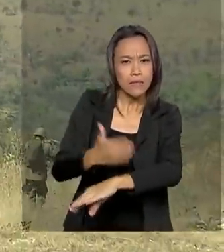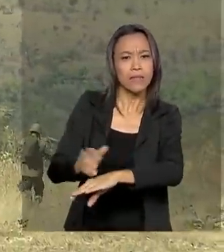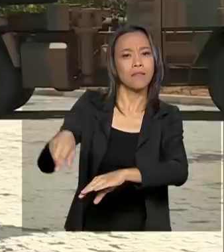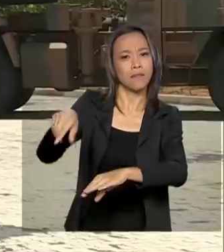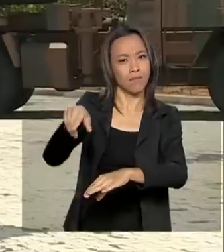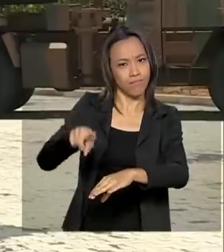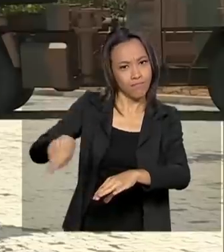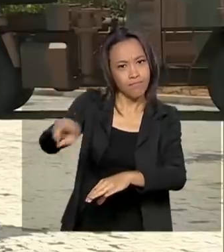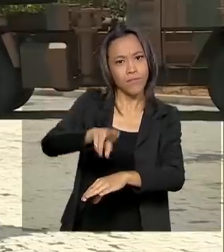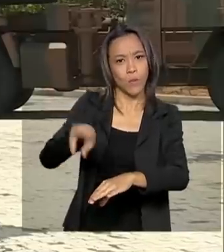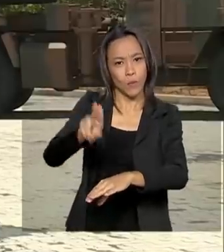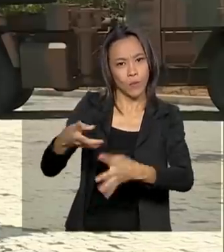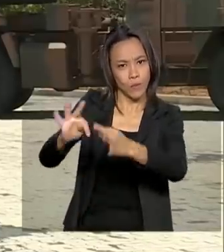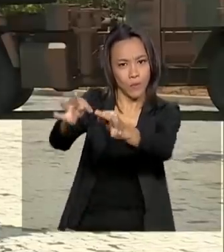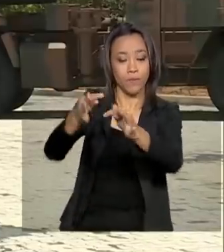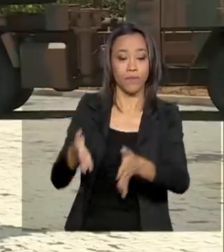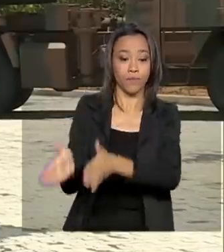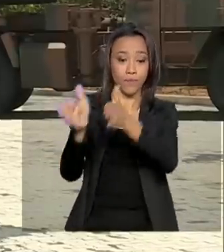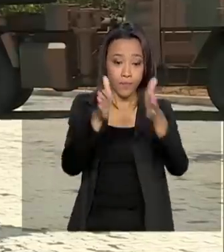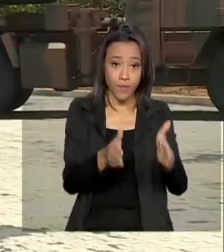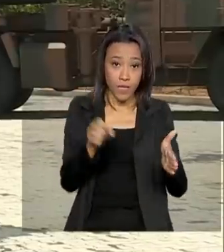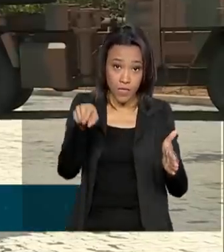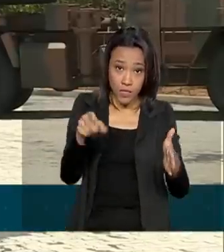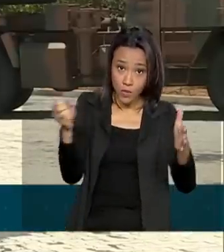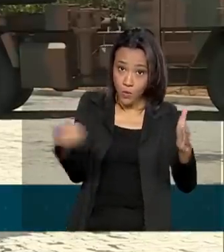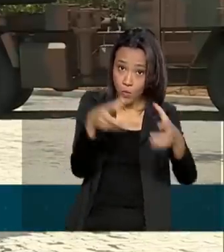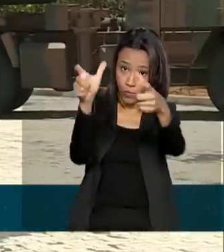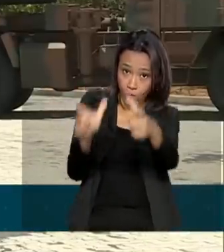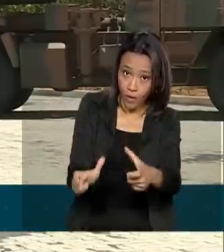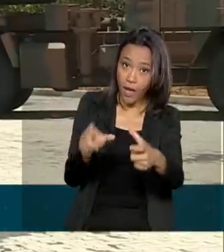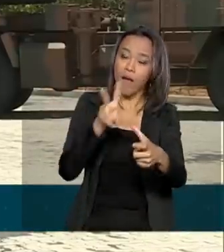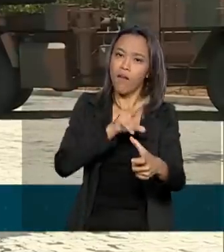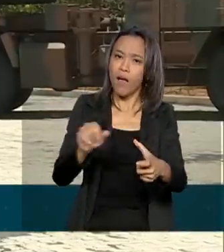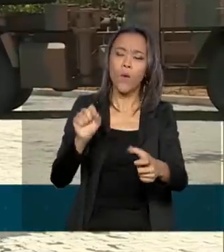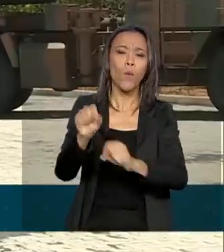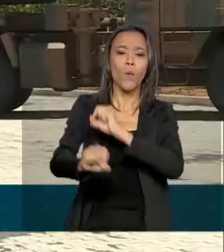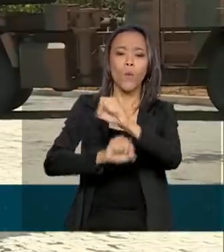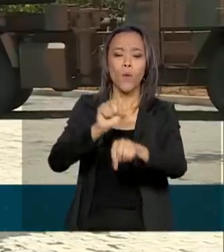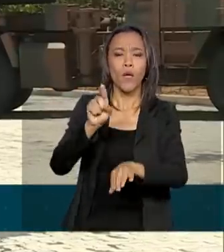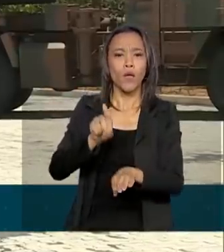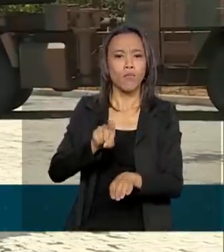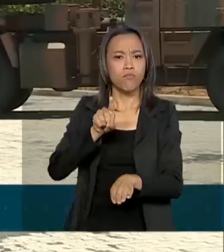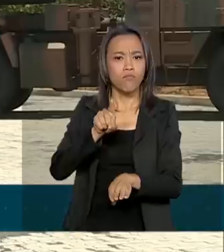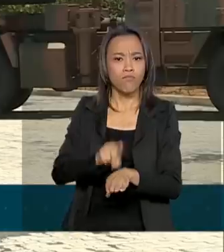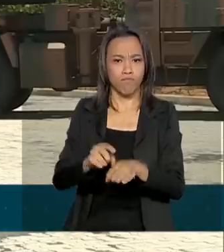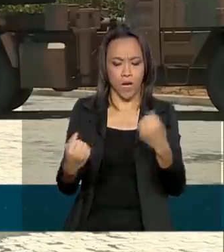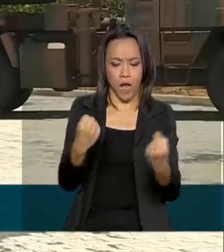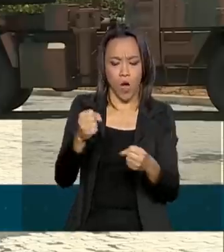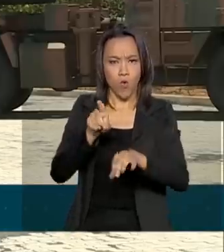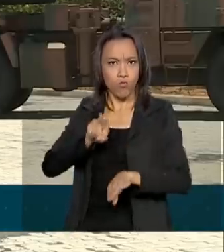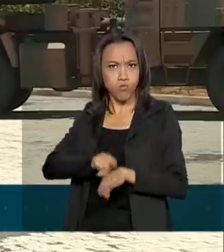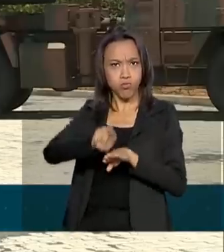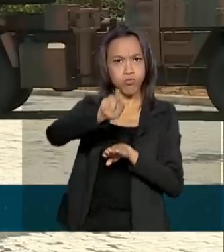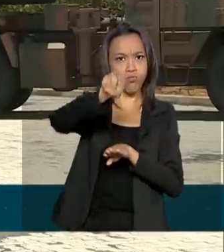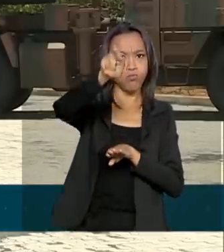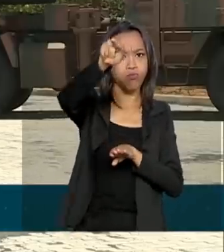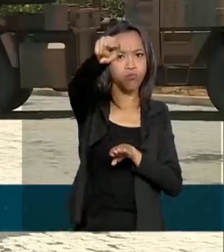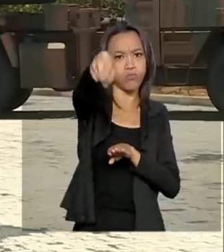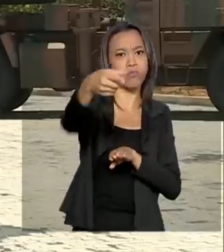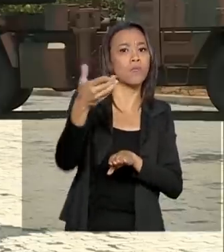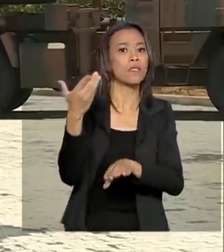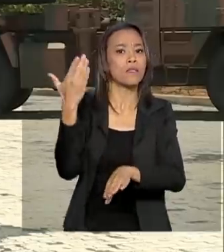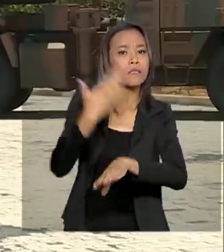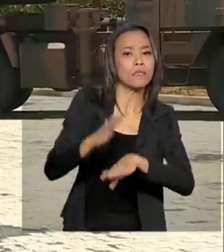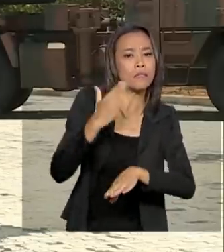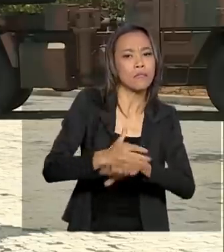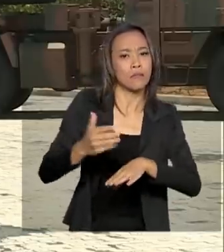Brasileiro. A nova sede do Comando de Artilharia vai concentrar o lançamento de foguetes de alta precisão e de mísseis como